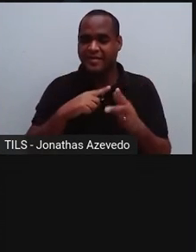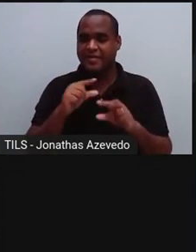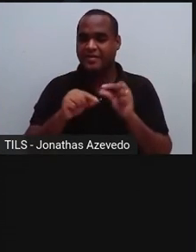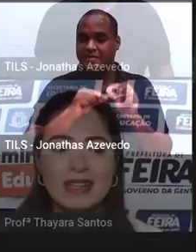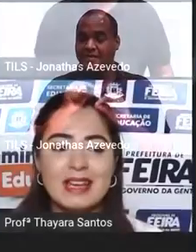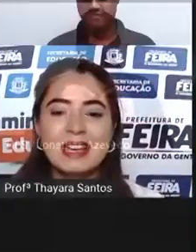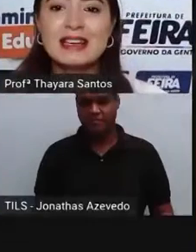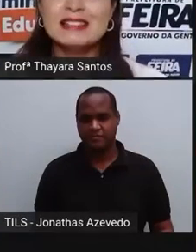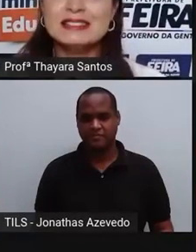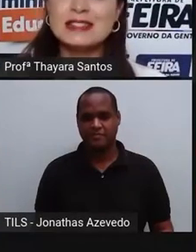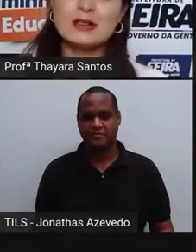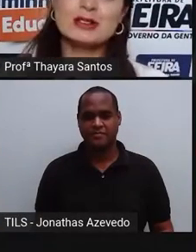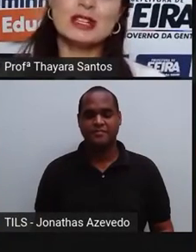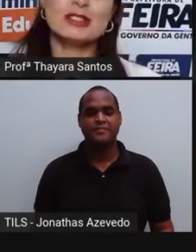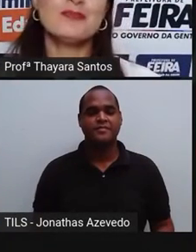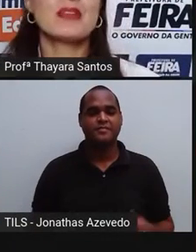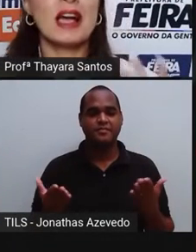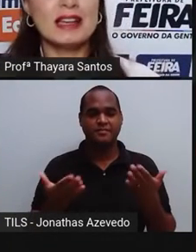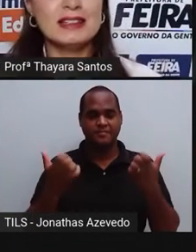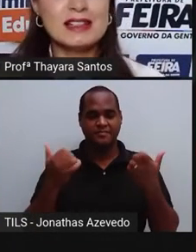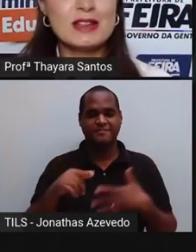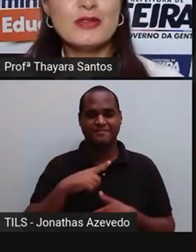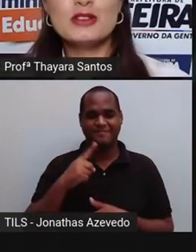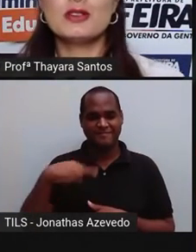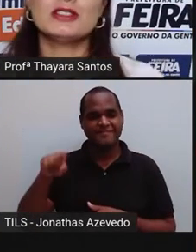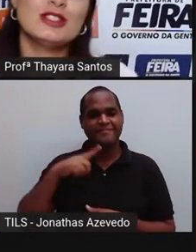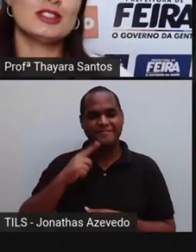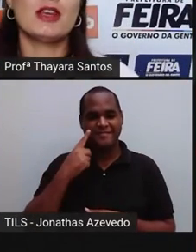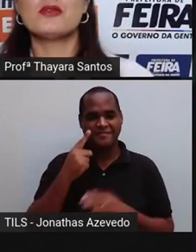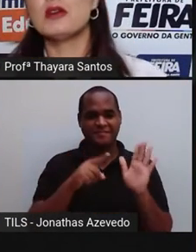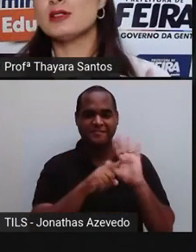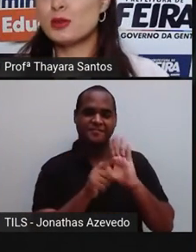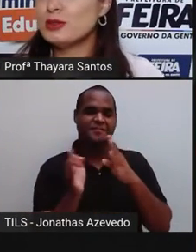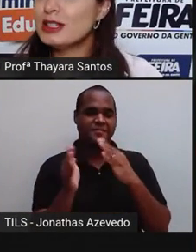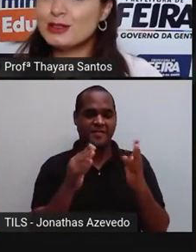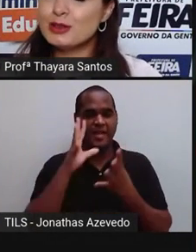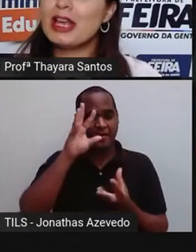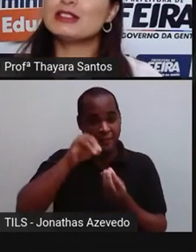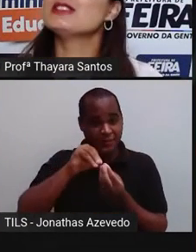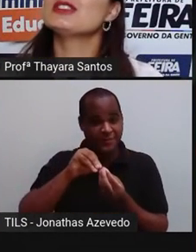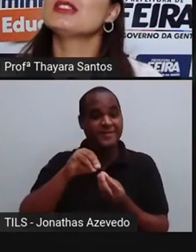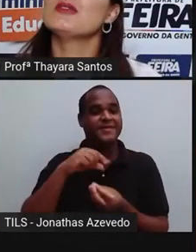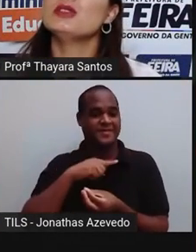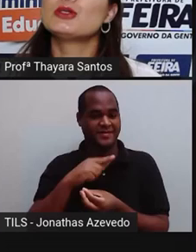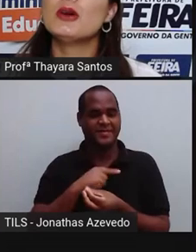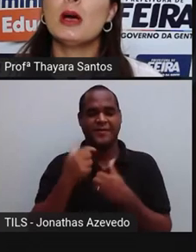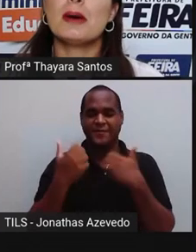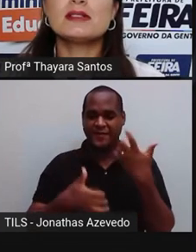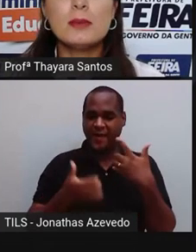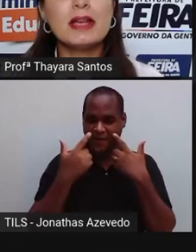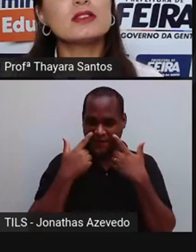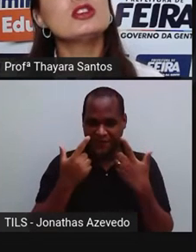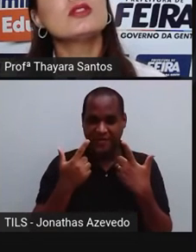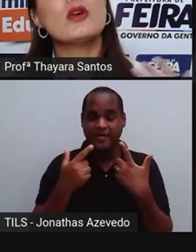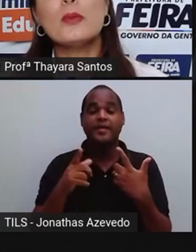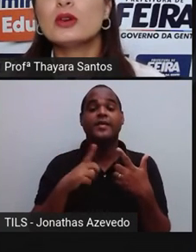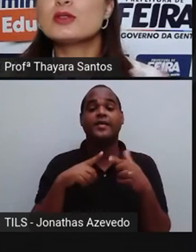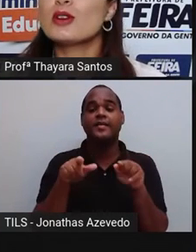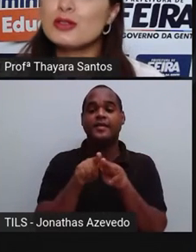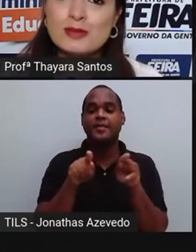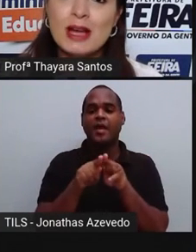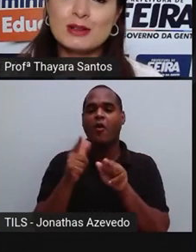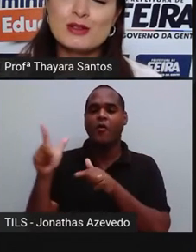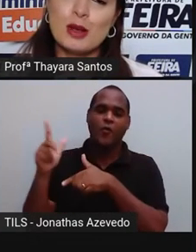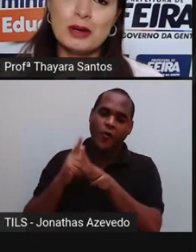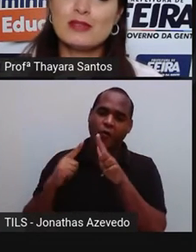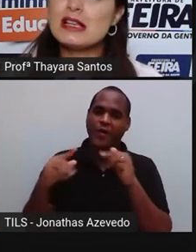legais de química. Então gente, aí nesse vídeo a gente teve um resumo do que a gente já tinha visto, mas também a gente viu muitos